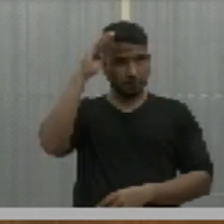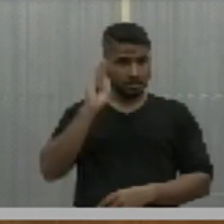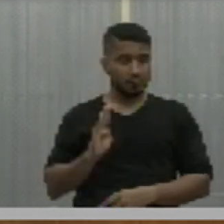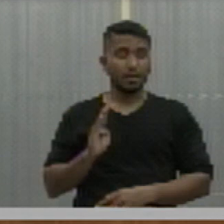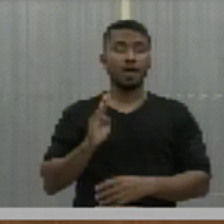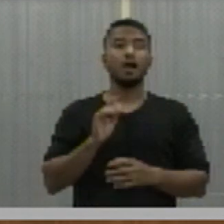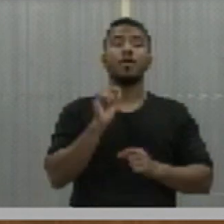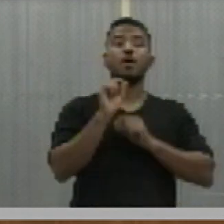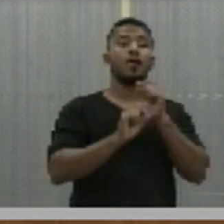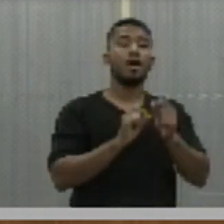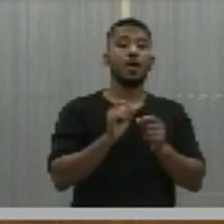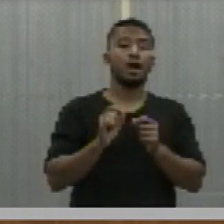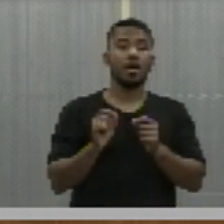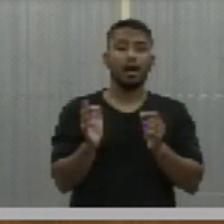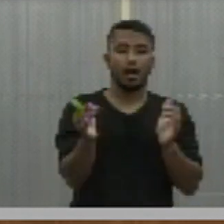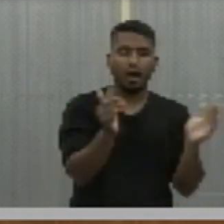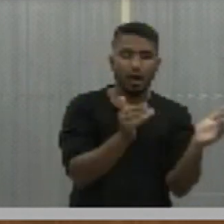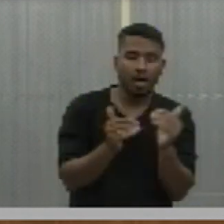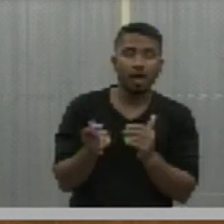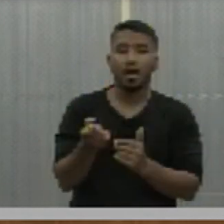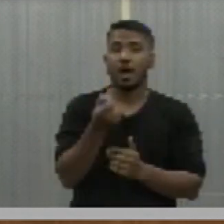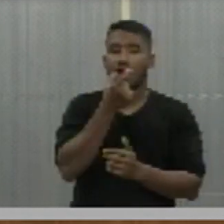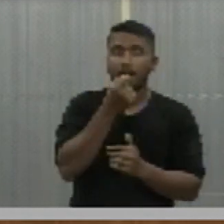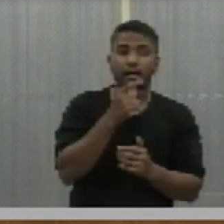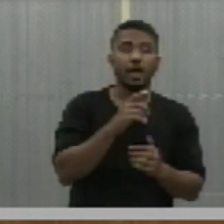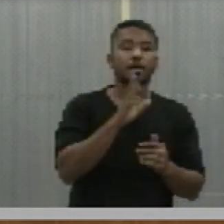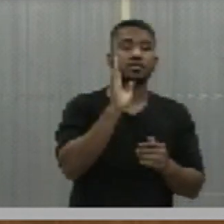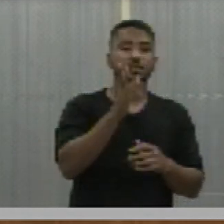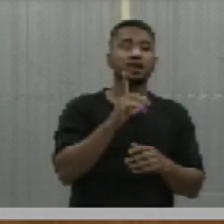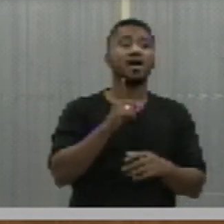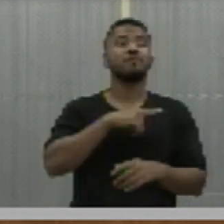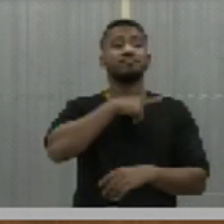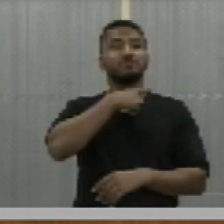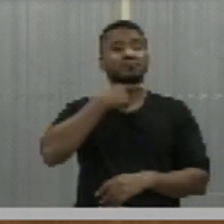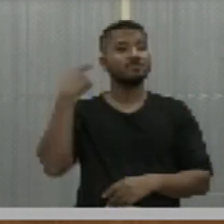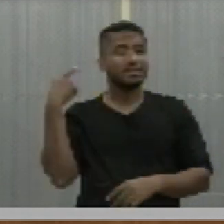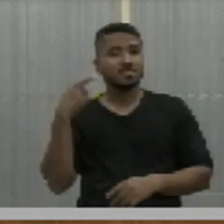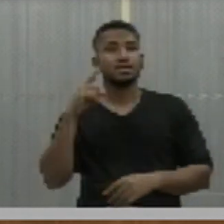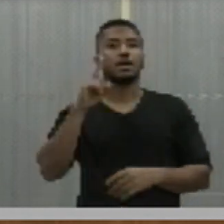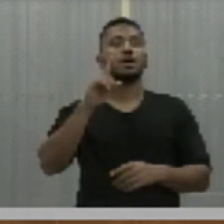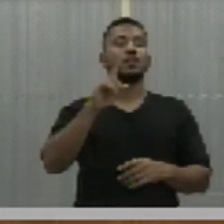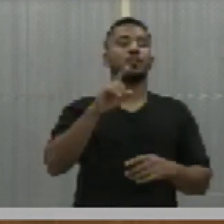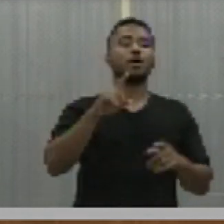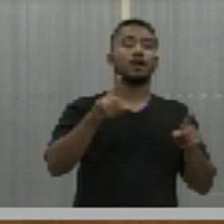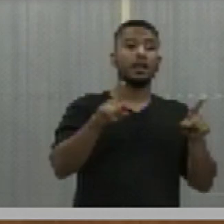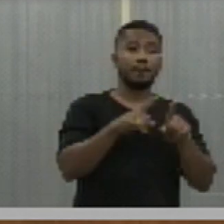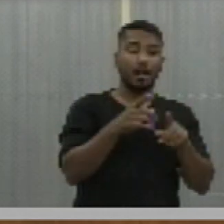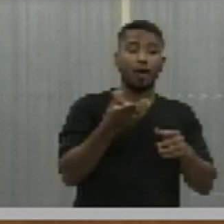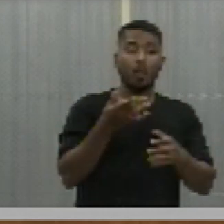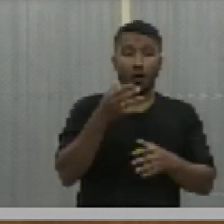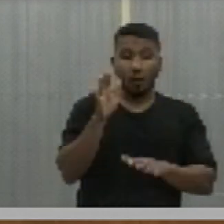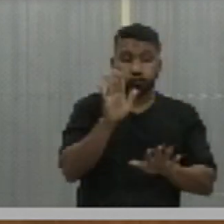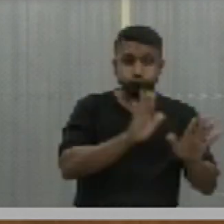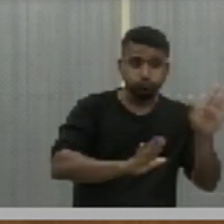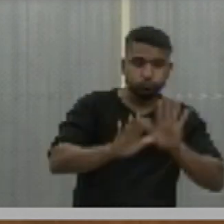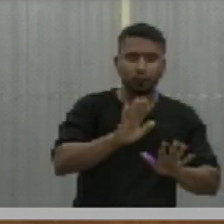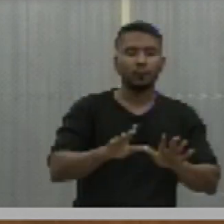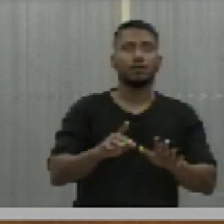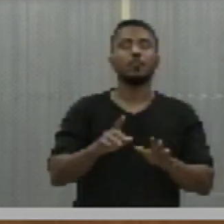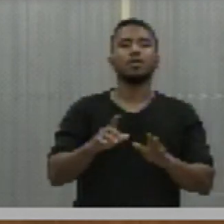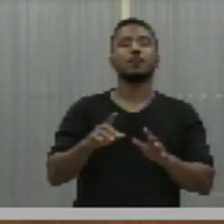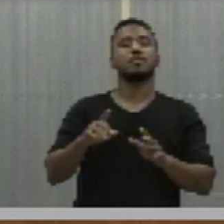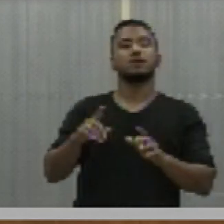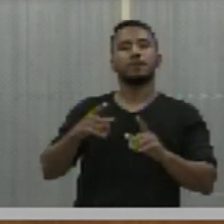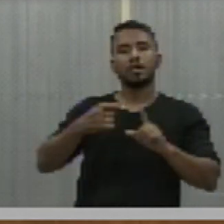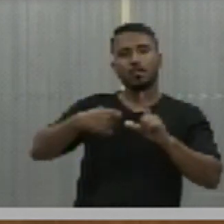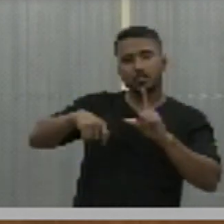sobre a obrigatoriedade de recolhimento de medicamentos domiciliares vencidos ou em desuso para um destino ambiental adequado através da logística reversa